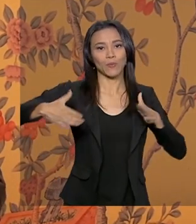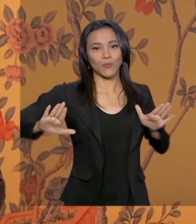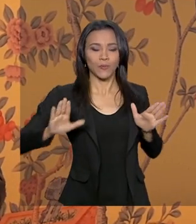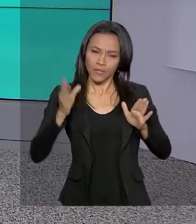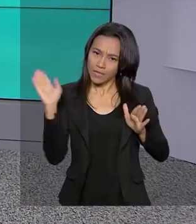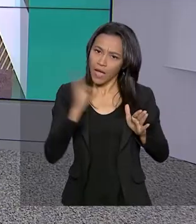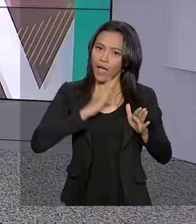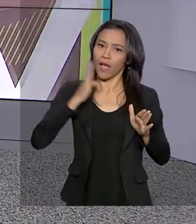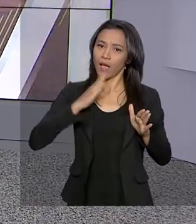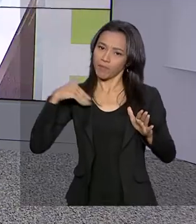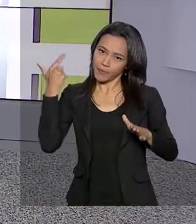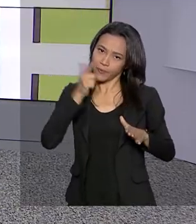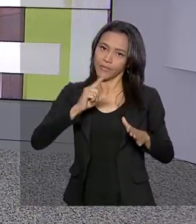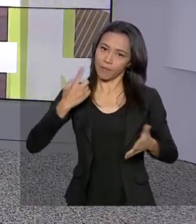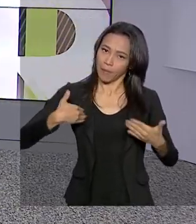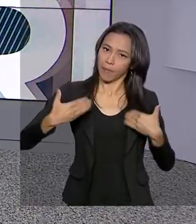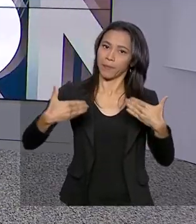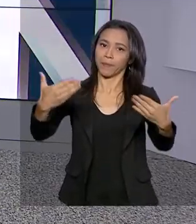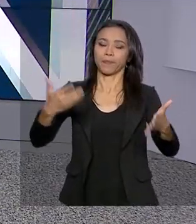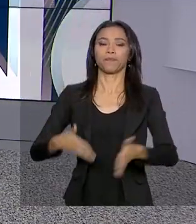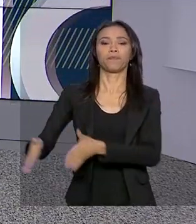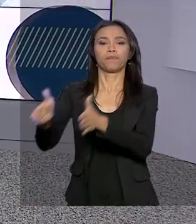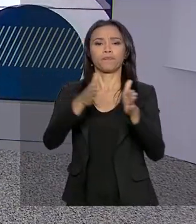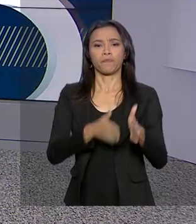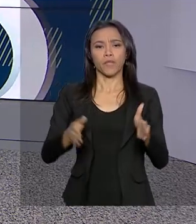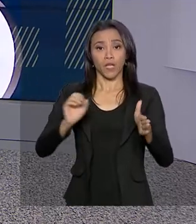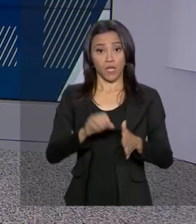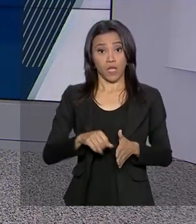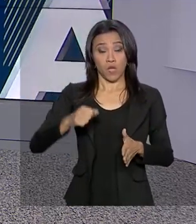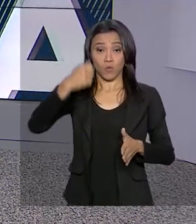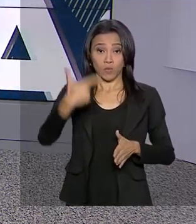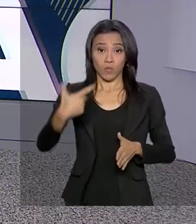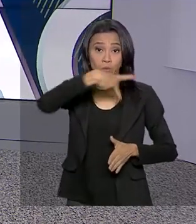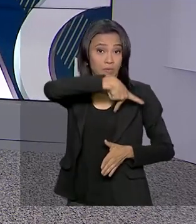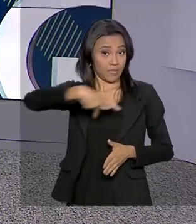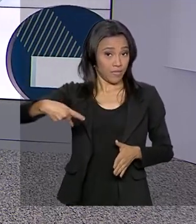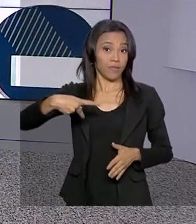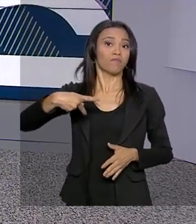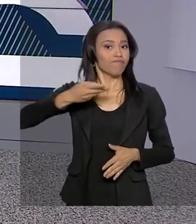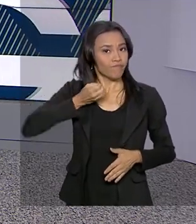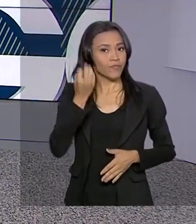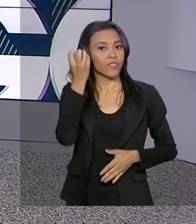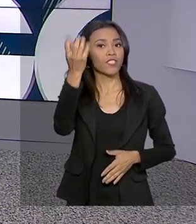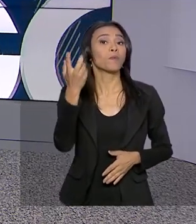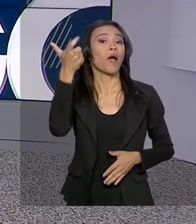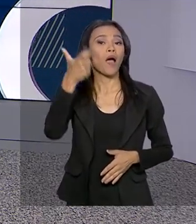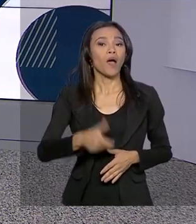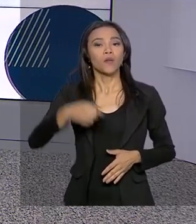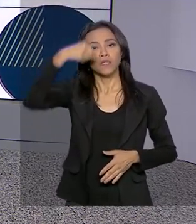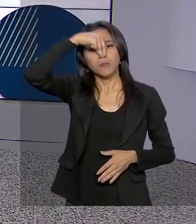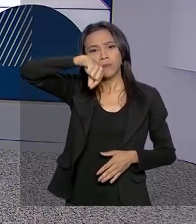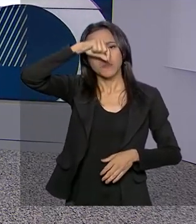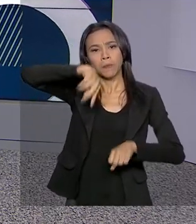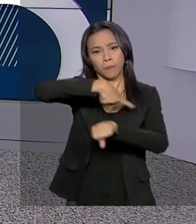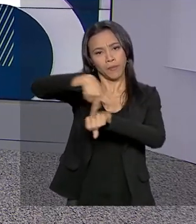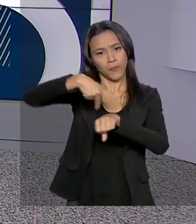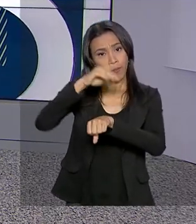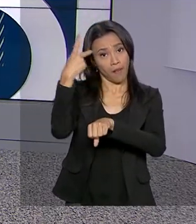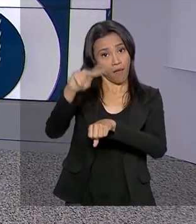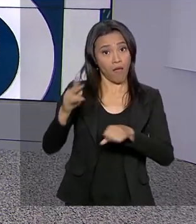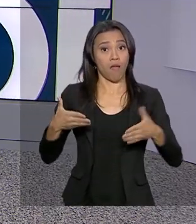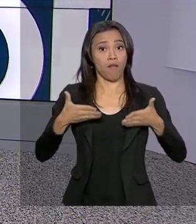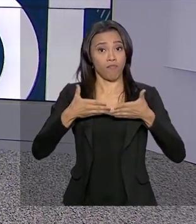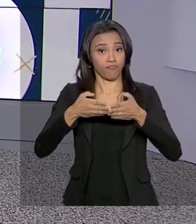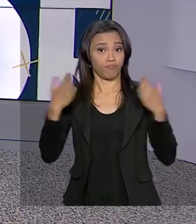mais rápido. E o vice-presidente Hamilton Mourão está em Lima, no Peru. Na agenda, um acordo com a Marinha peruana e